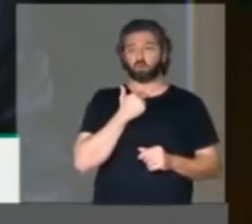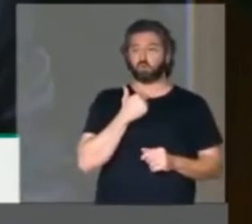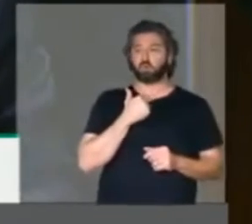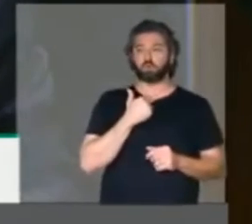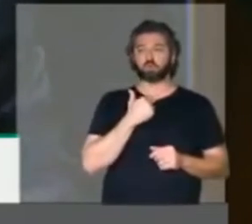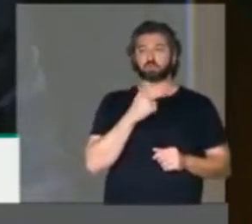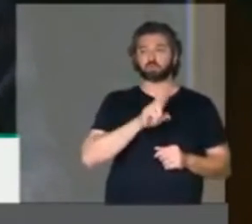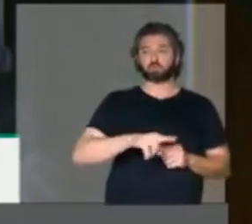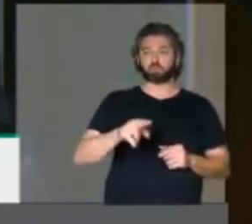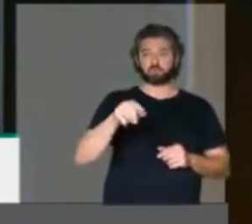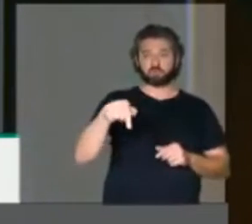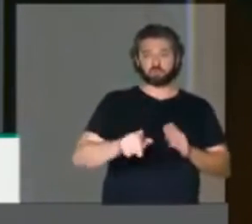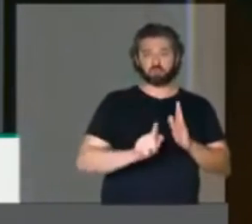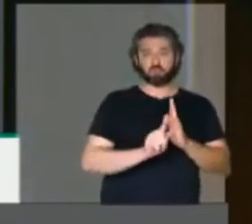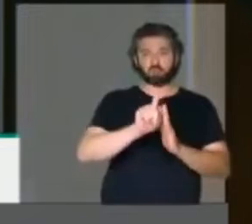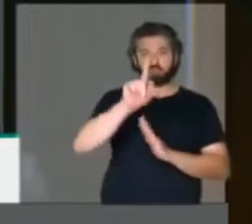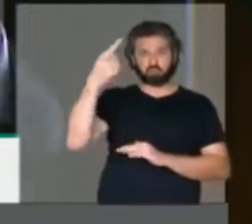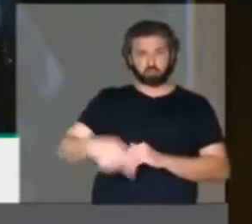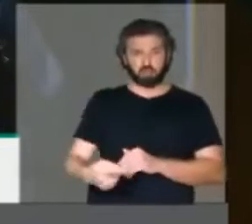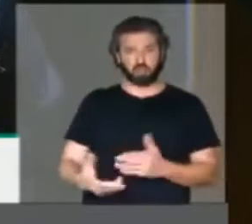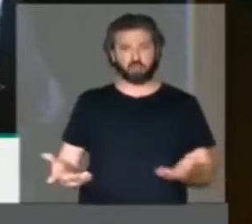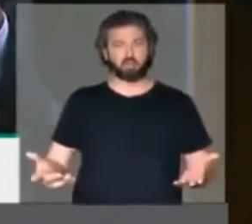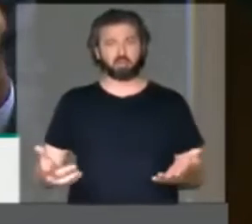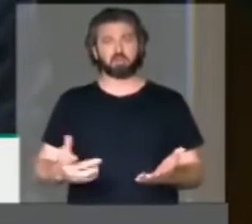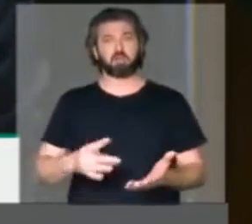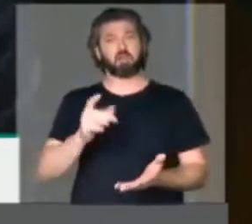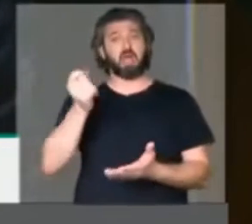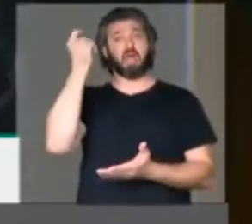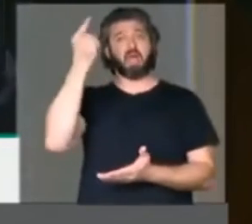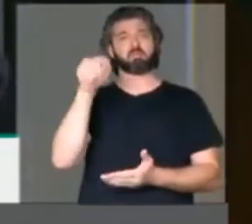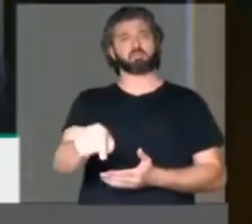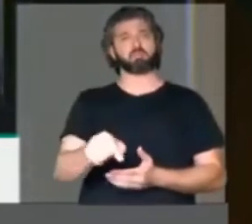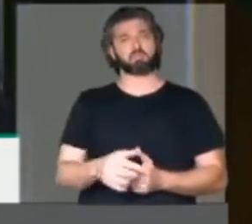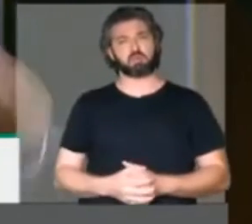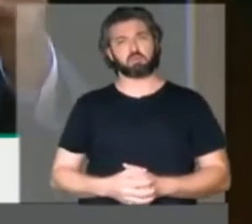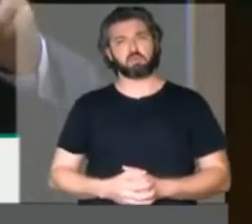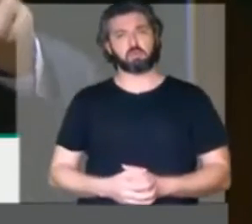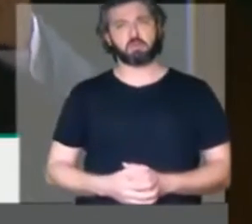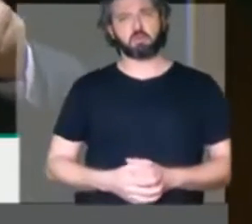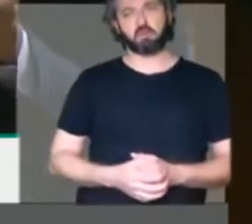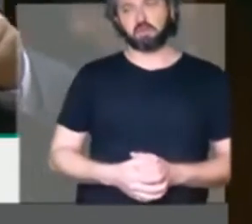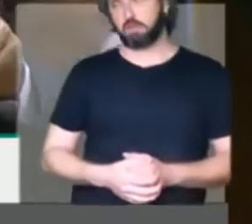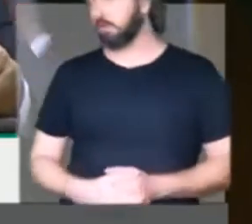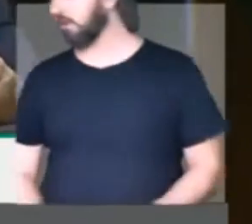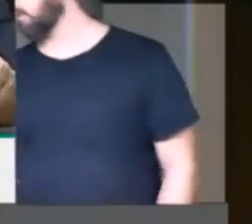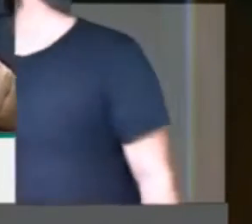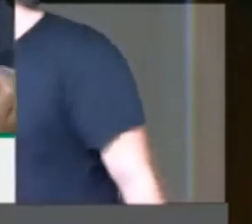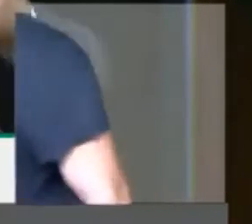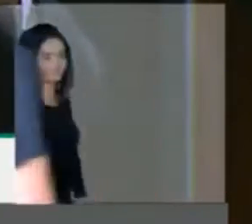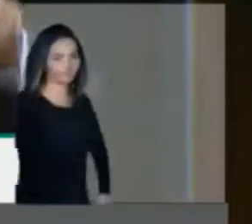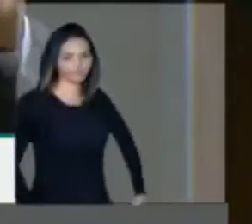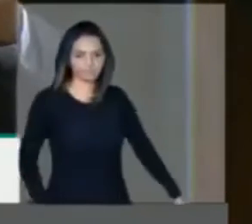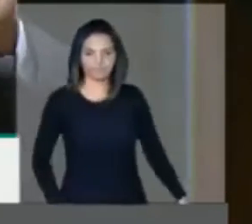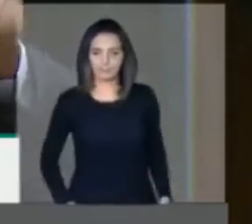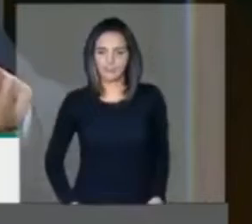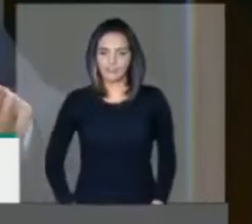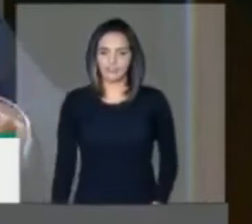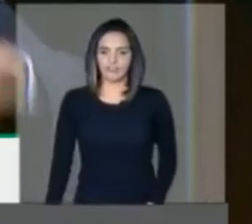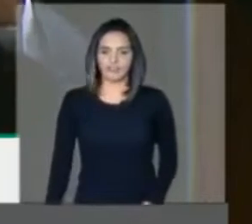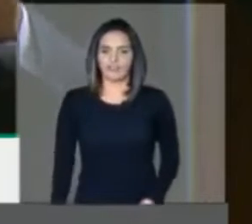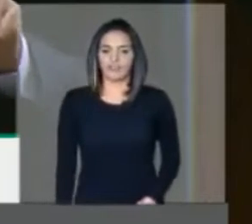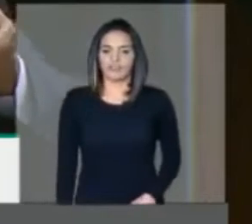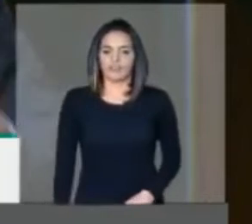utilizar a base de Alcântara. É um verdadeiro absurdo. E é por isso que nós dizemos que esse